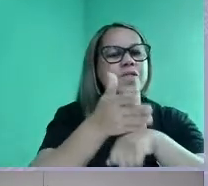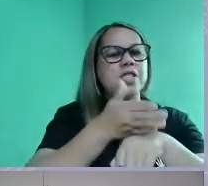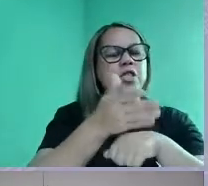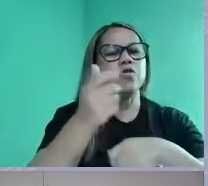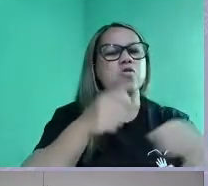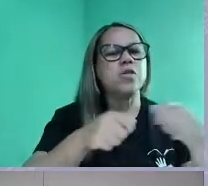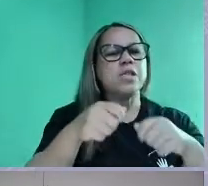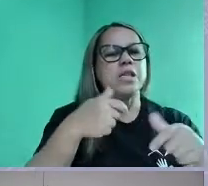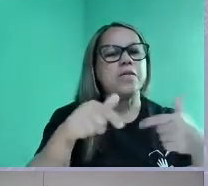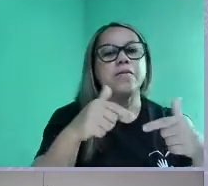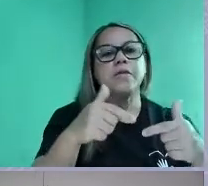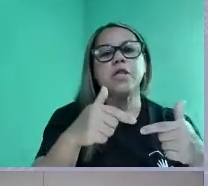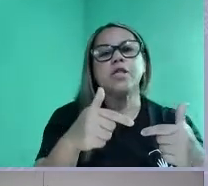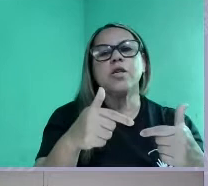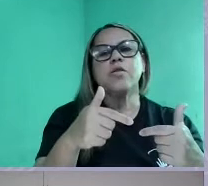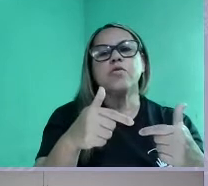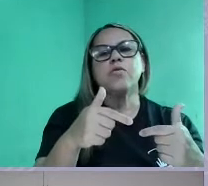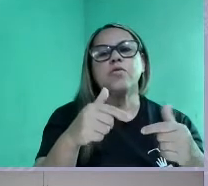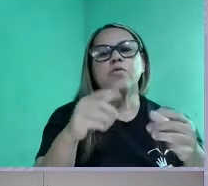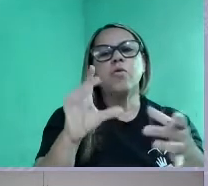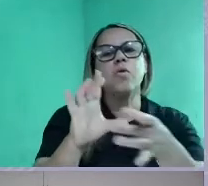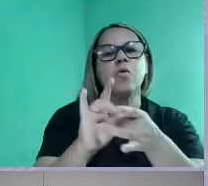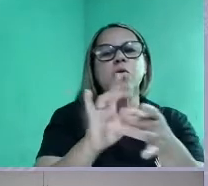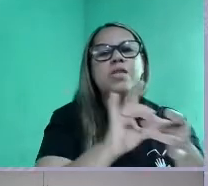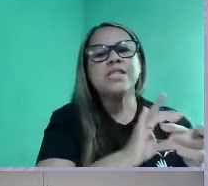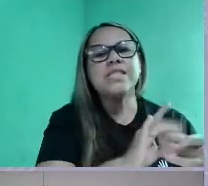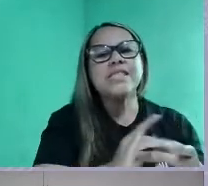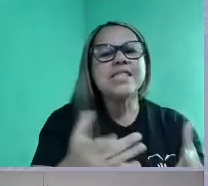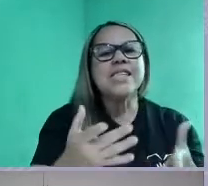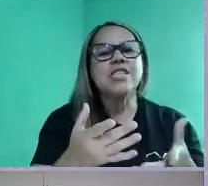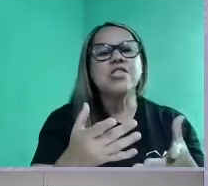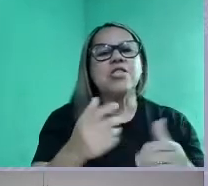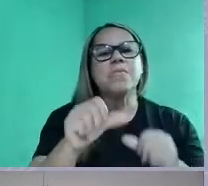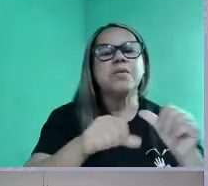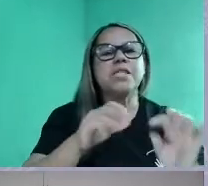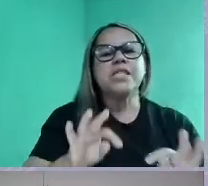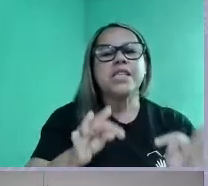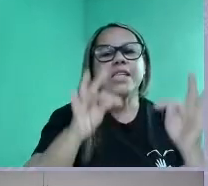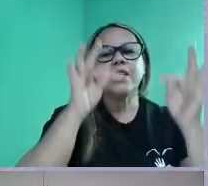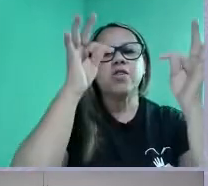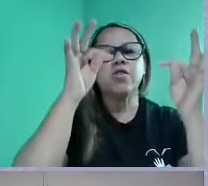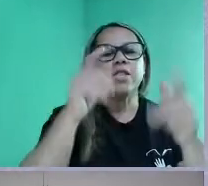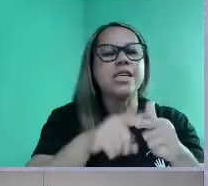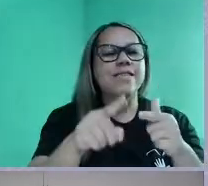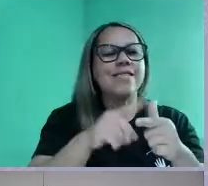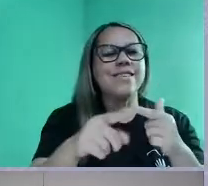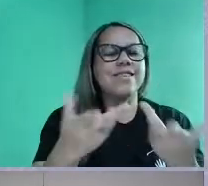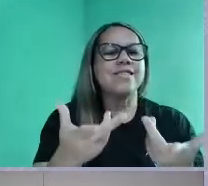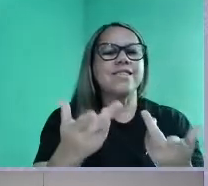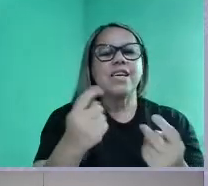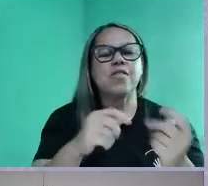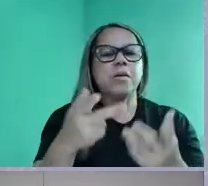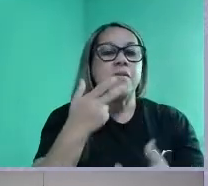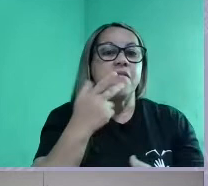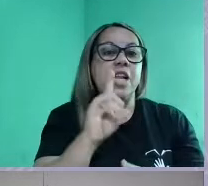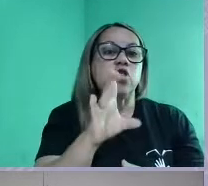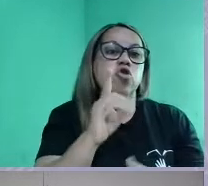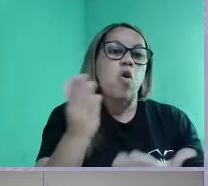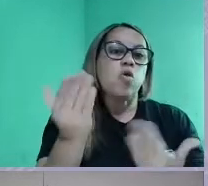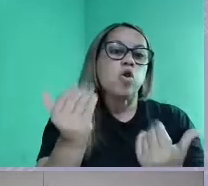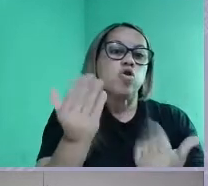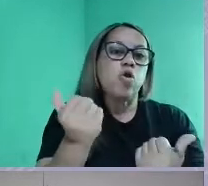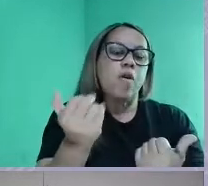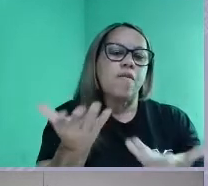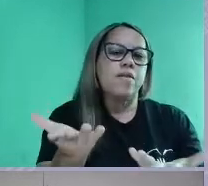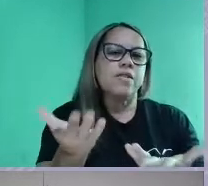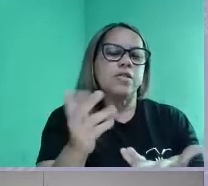contexto de mudanças tecnológicas e crise econômica. Então, a gente não pode somente falar de jovens, a gente não